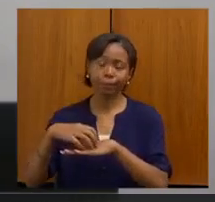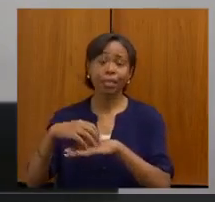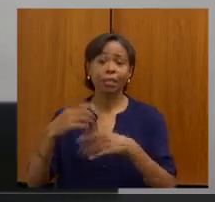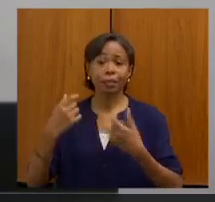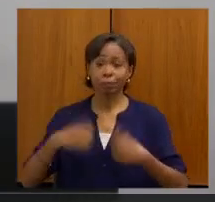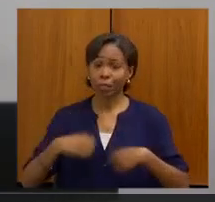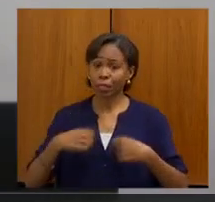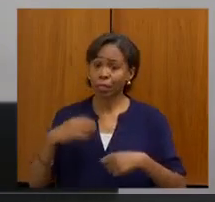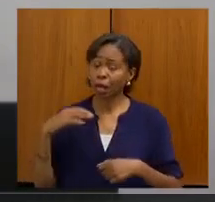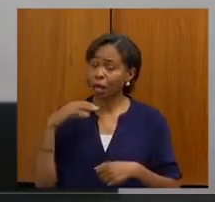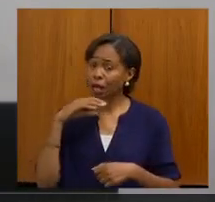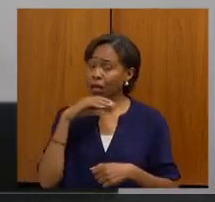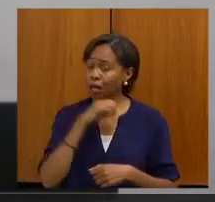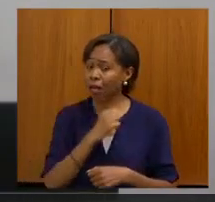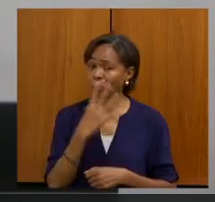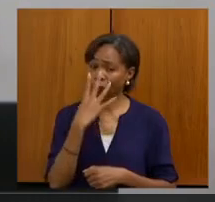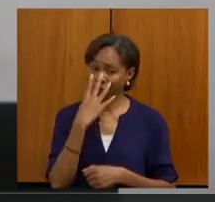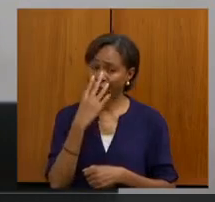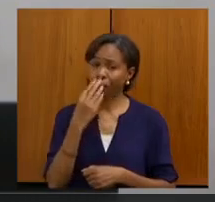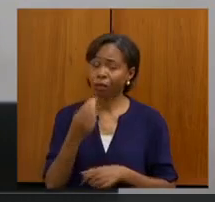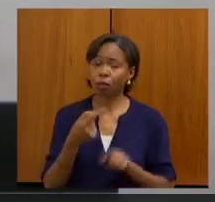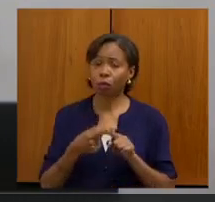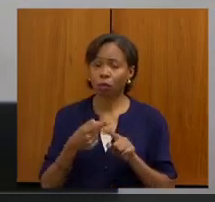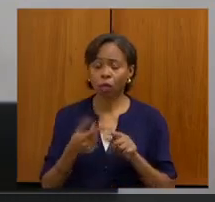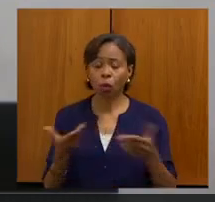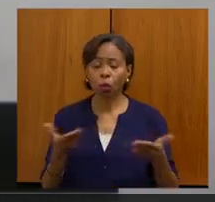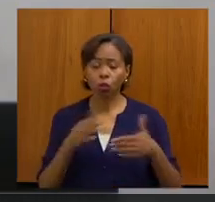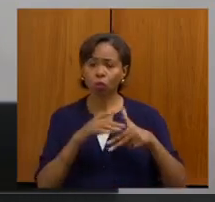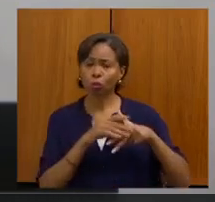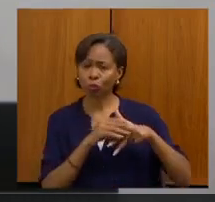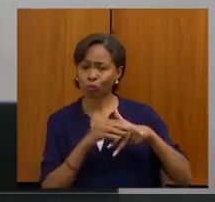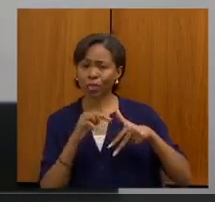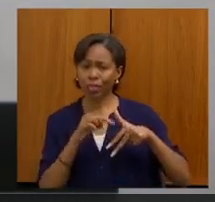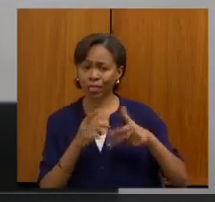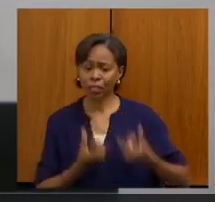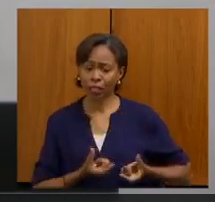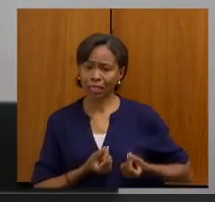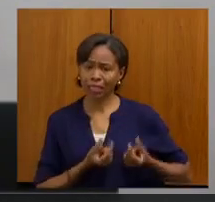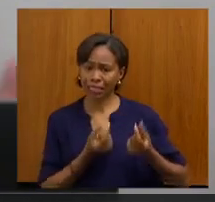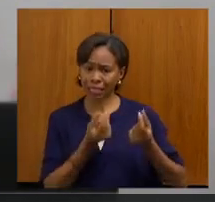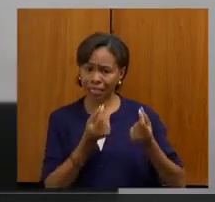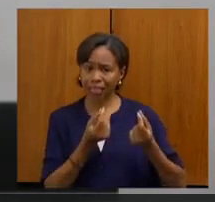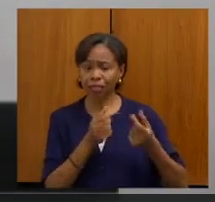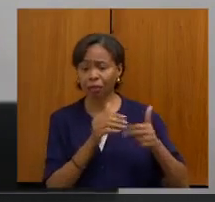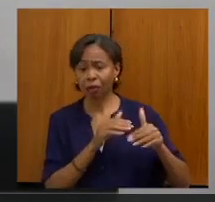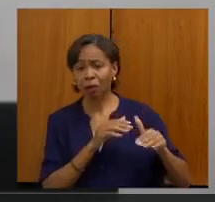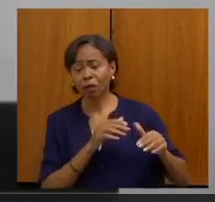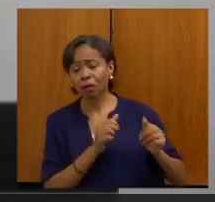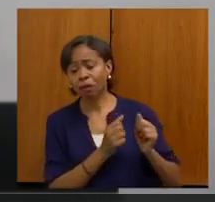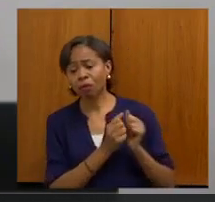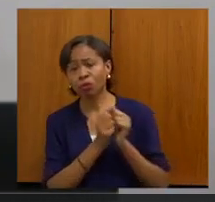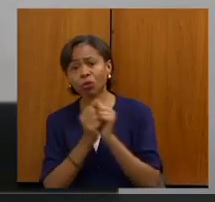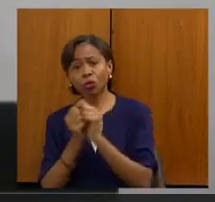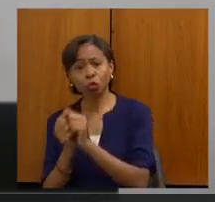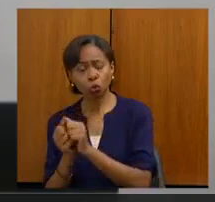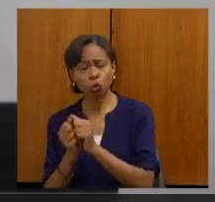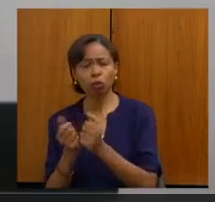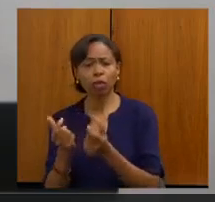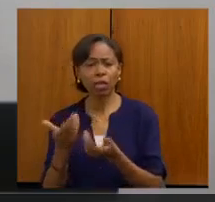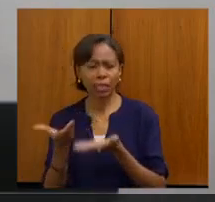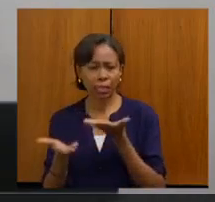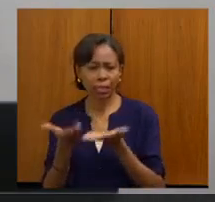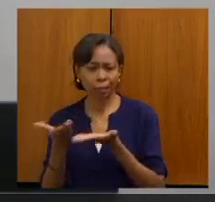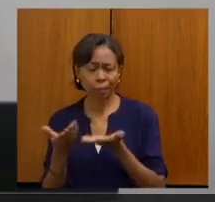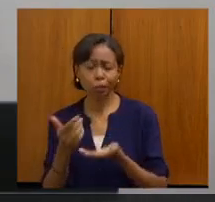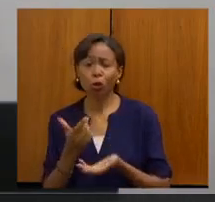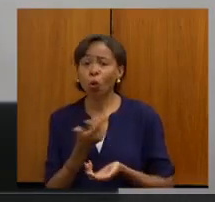extrema importância, porque hoje a gente vê os pacientes oncológicos indo fazer o tratamento oncológico junto com outros pacientes, por exemplo, os que vão fazer